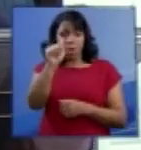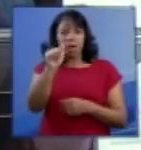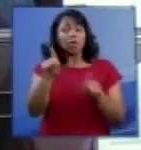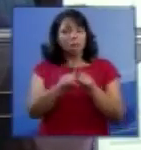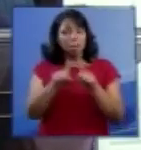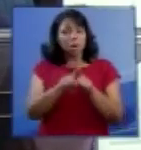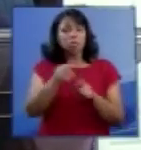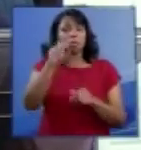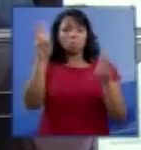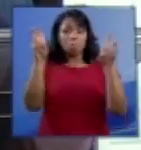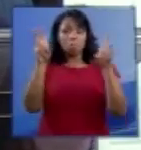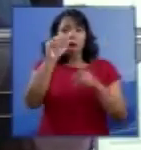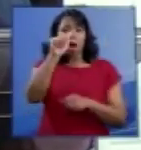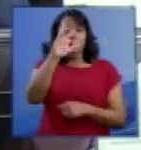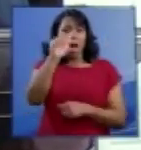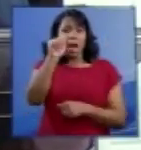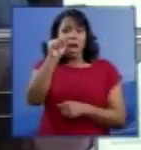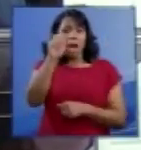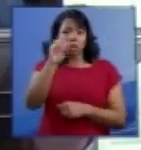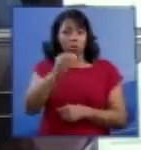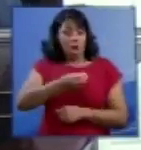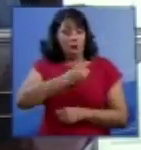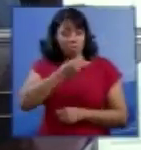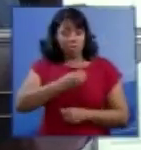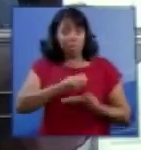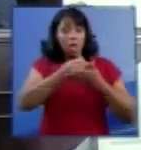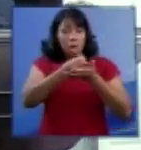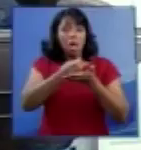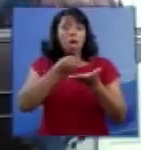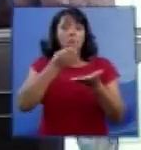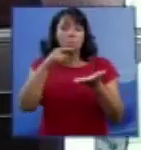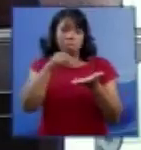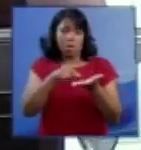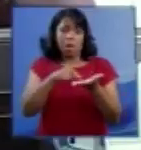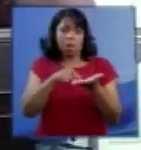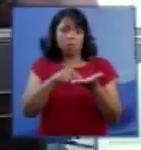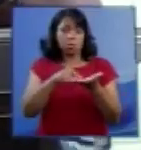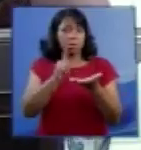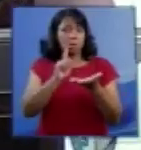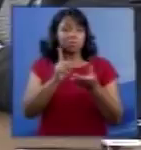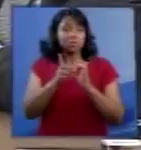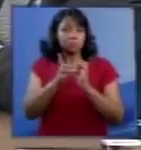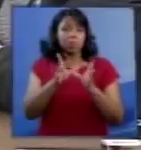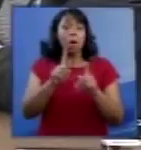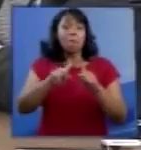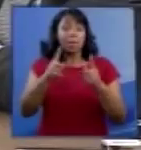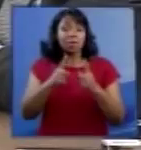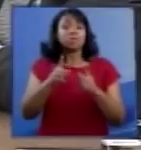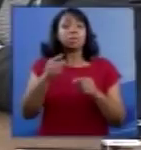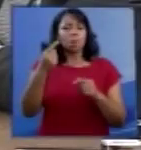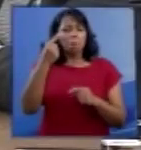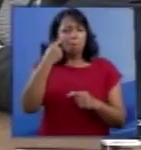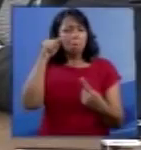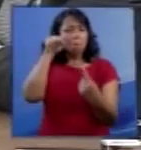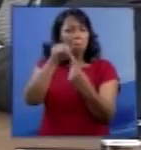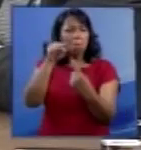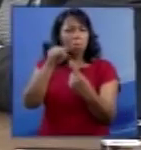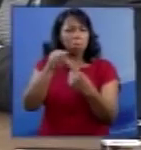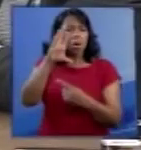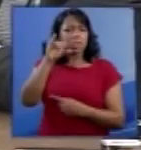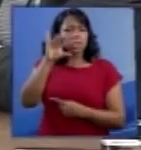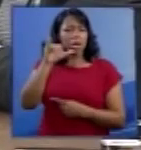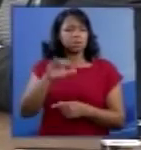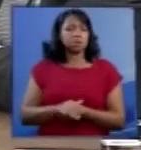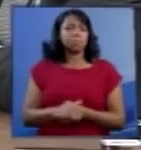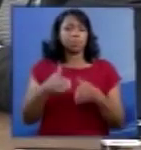a nossa posição. A vida é um bem indisponível, também do ponto de vista da ciência. Por favor,